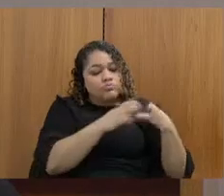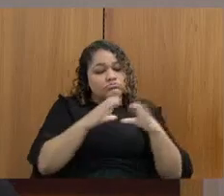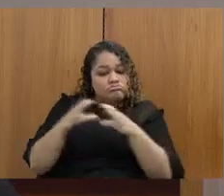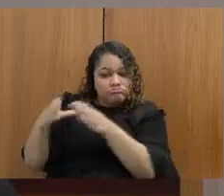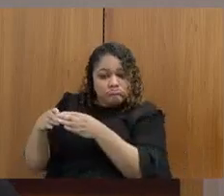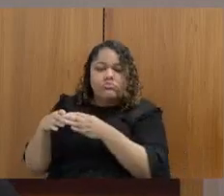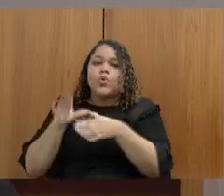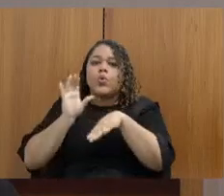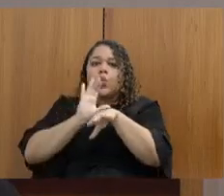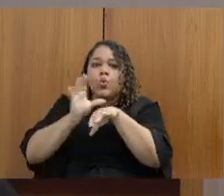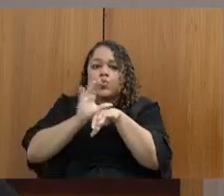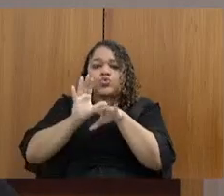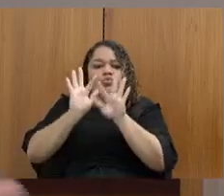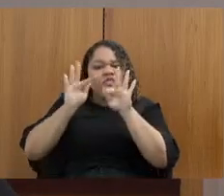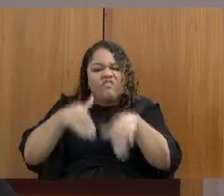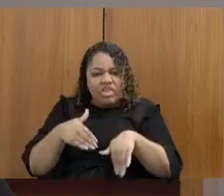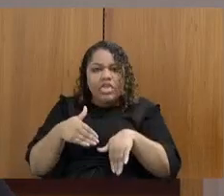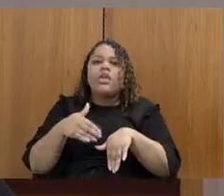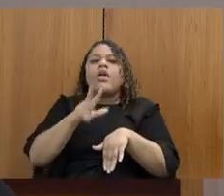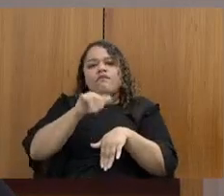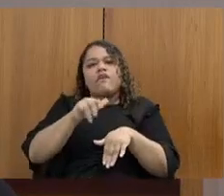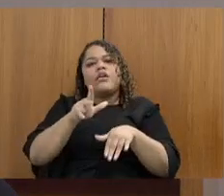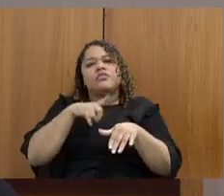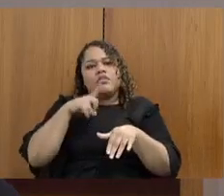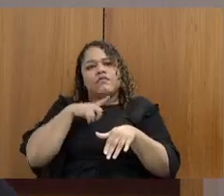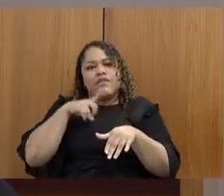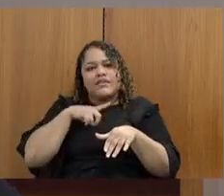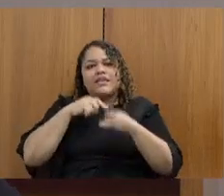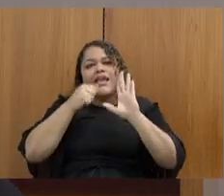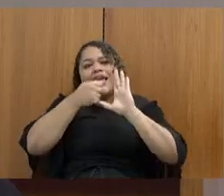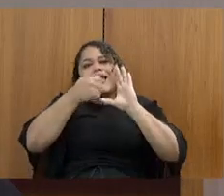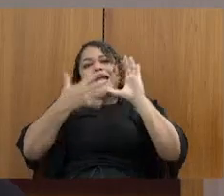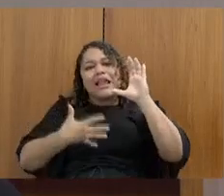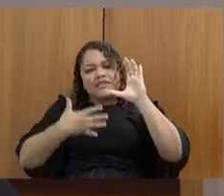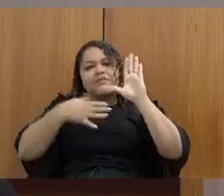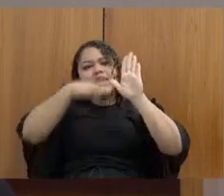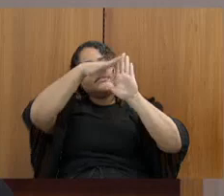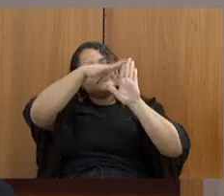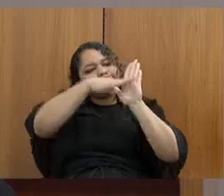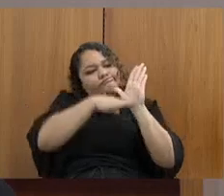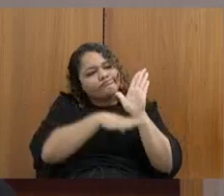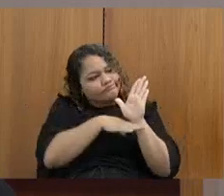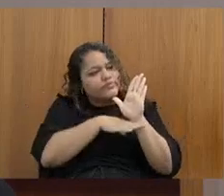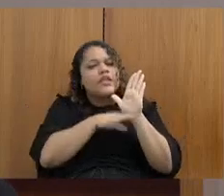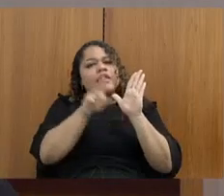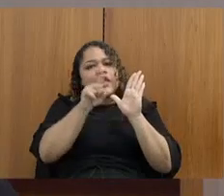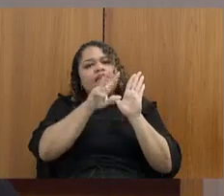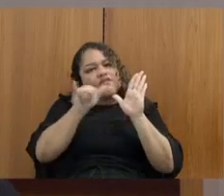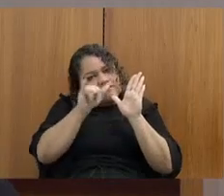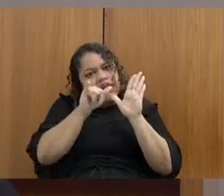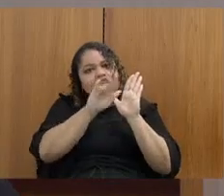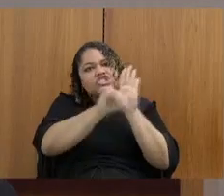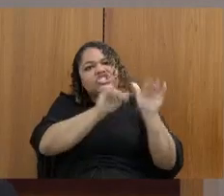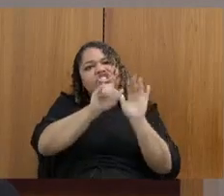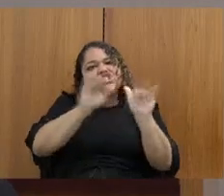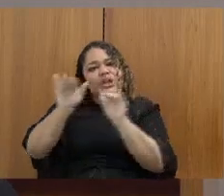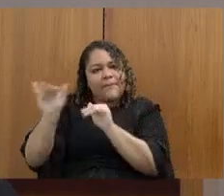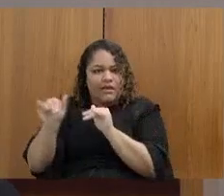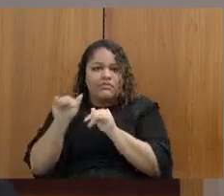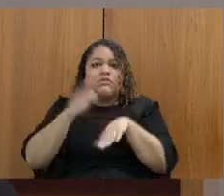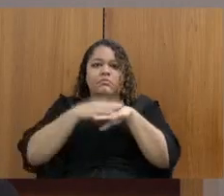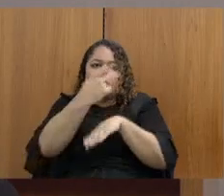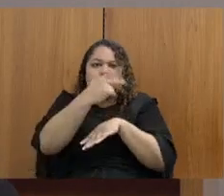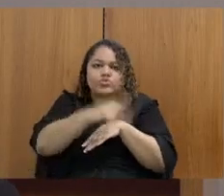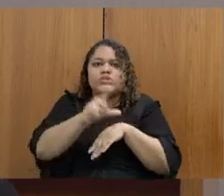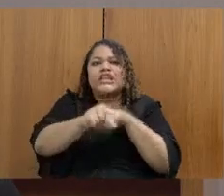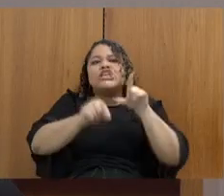vem a classificação final e vai ser a eleição de acordo com a classificação de vocês pela unidade que vocês vão poder optar. A forma